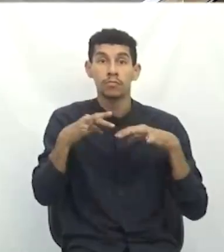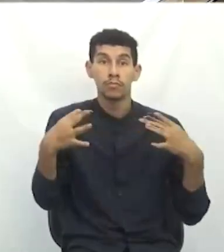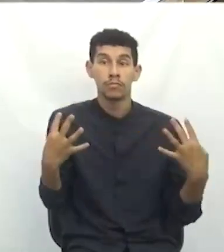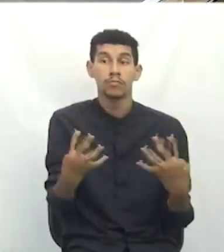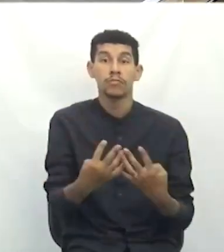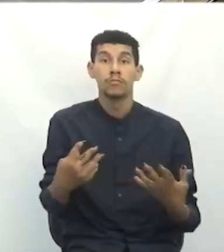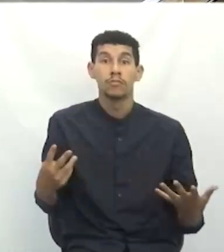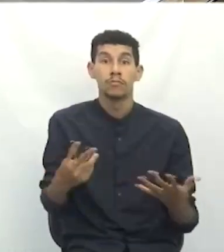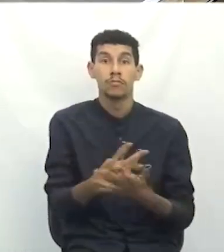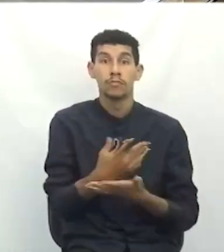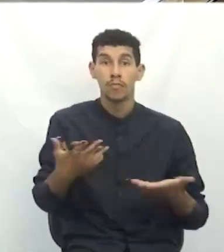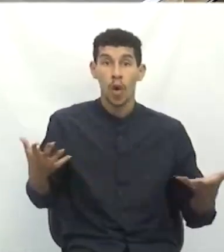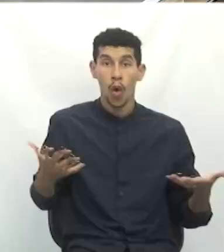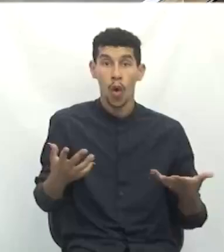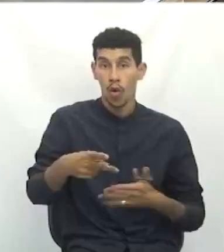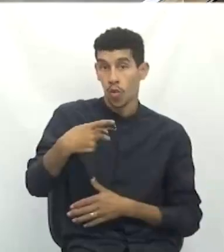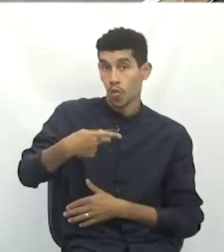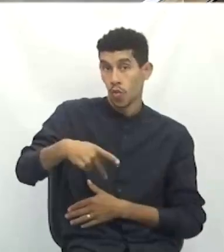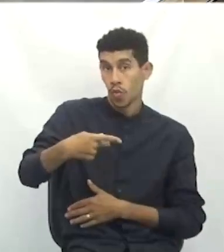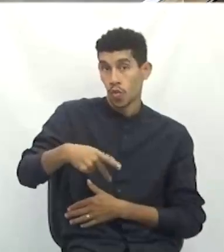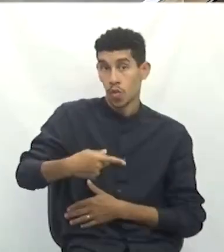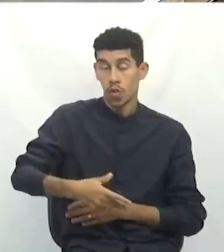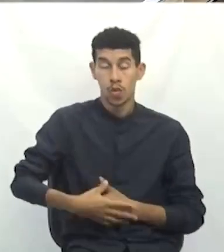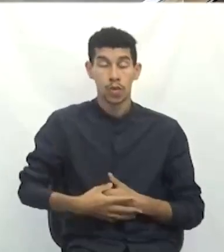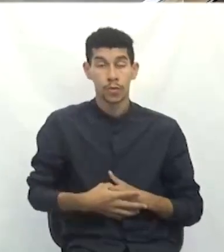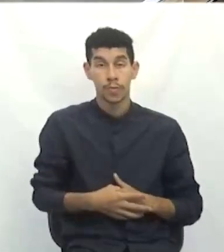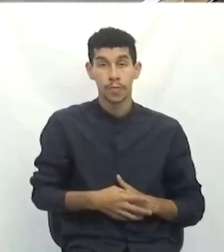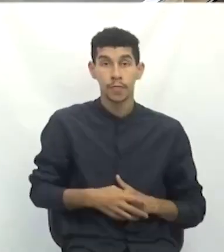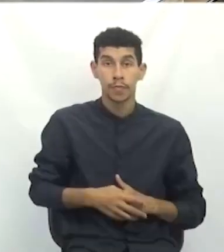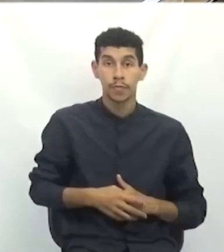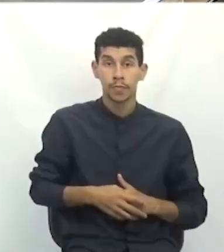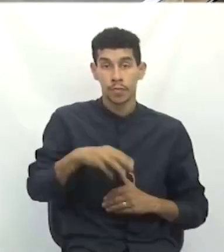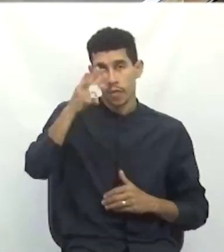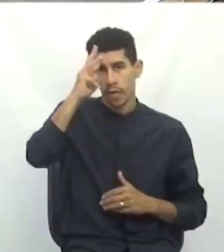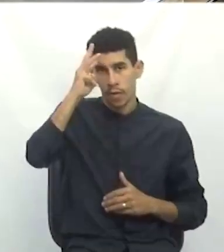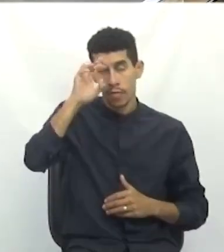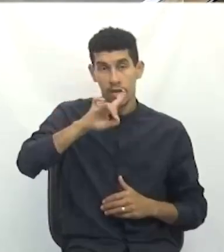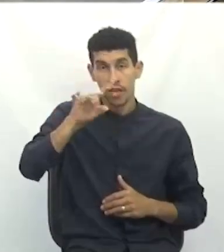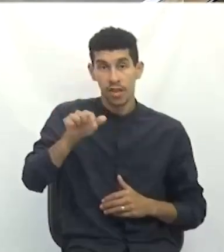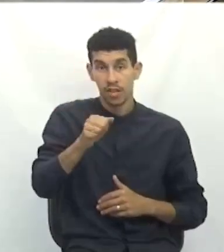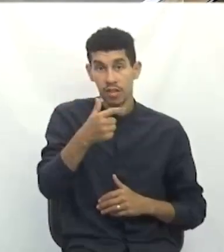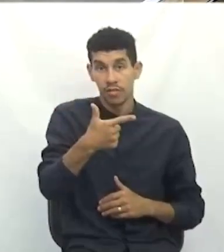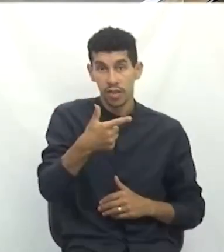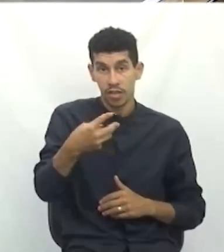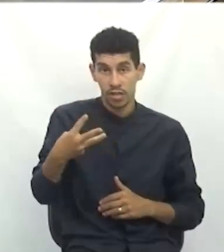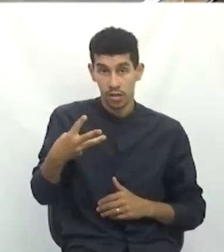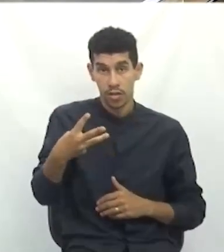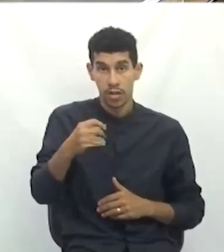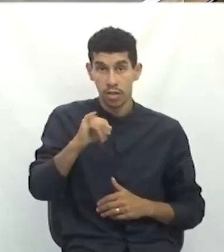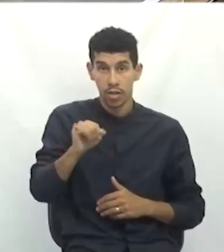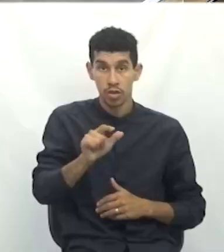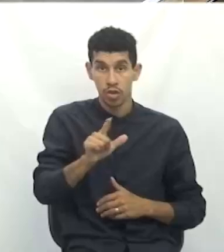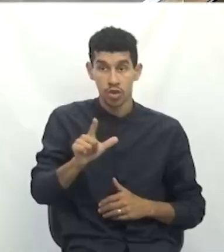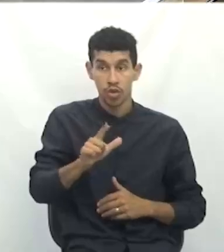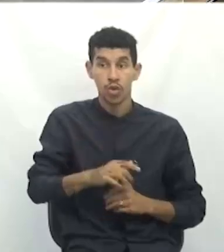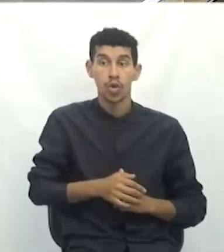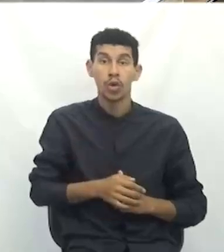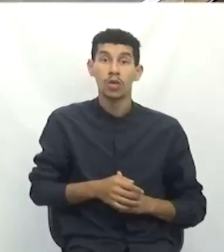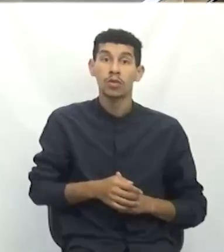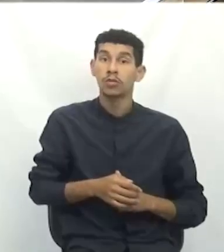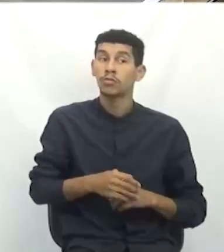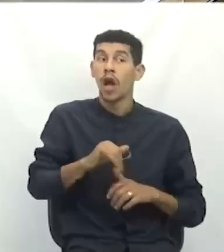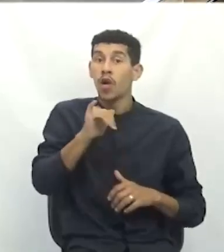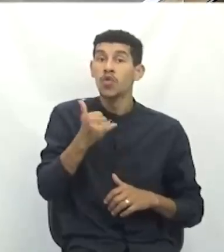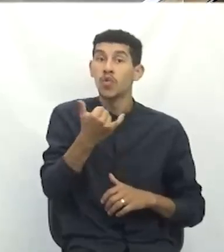a realizar-se, nesta terça-feira, dia 23 de julho de 2024, ausência